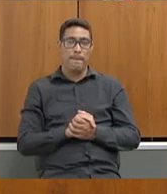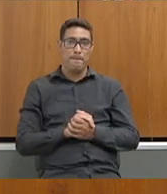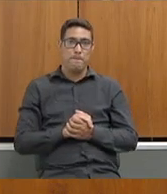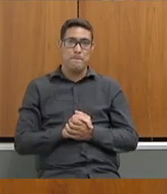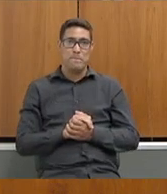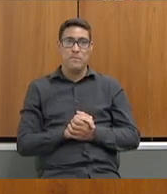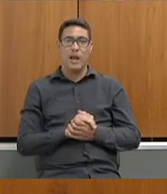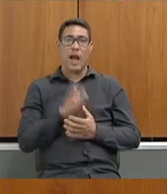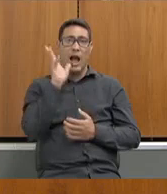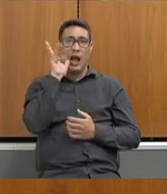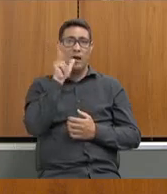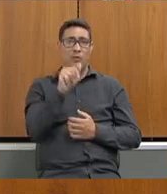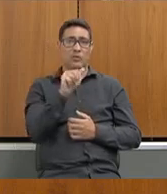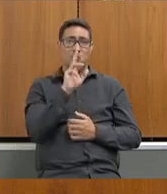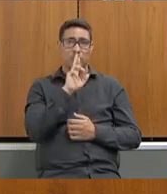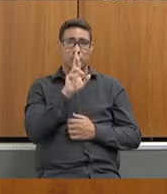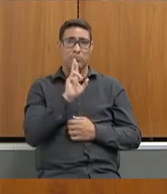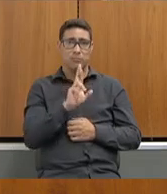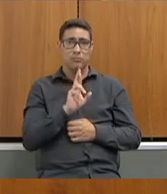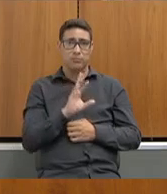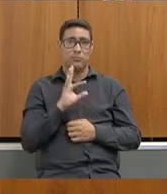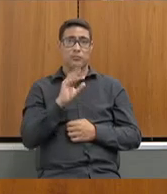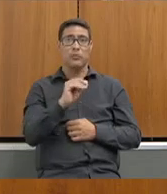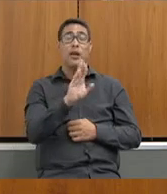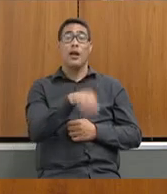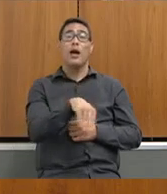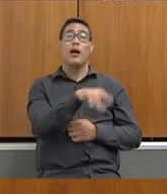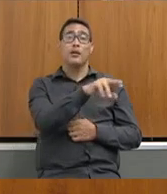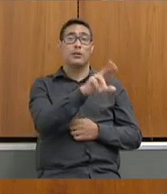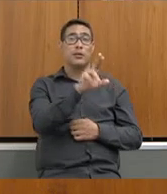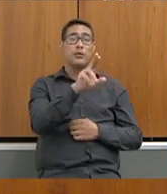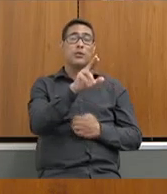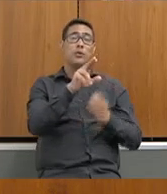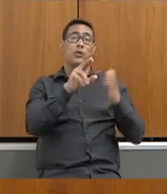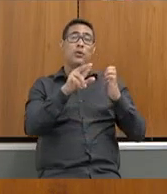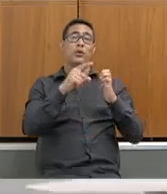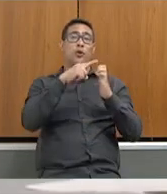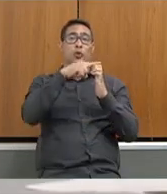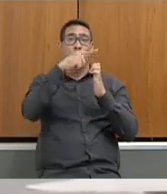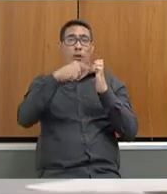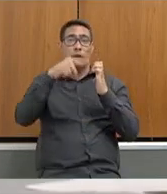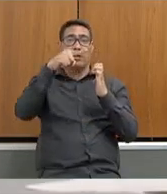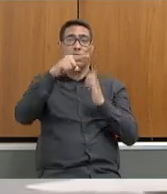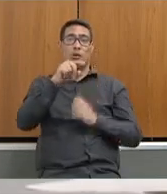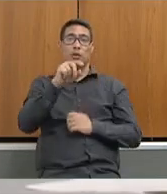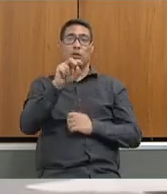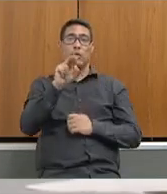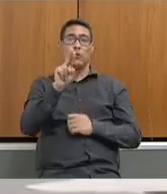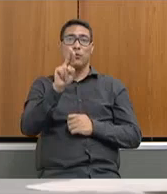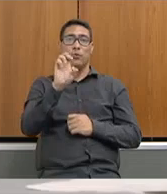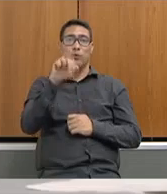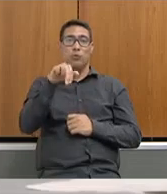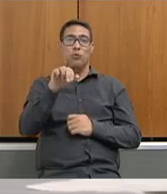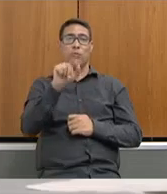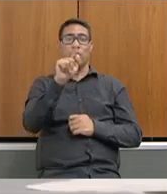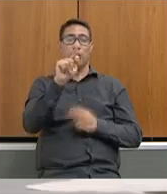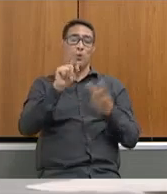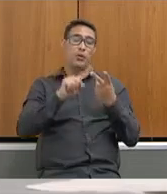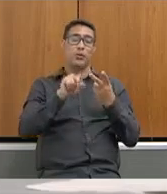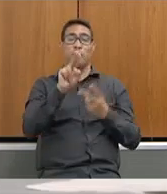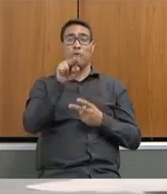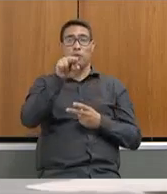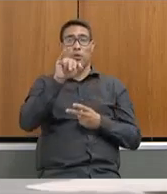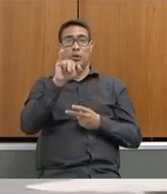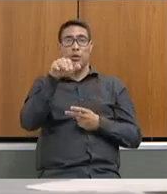Acho que foram todos os pontos, não foram? O Unimontes. O Eng Unimontes. Nós fizemos o maior investimento na O Eng Unimontes. Fizemos repasse de